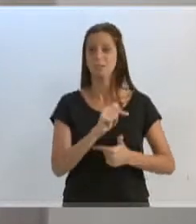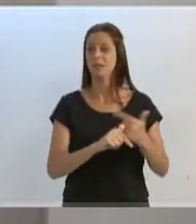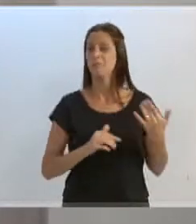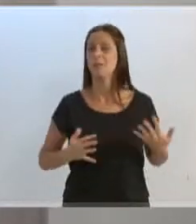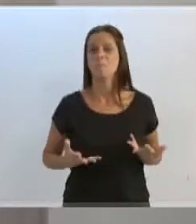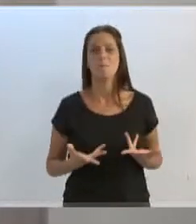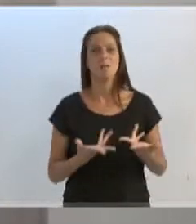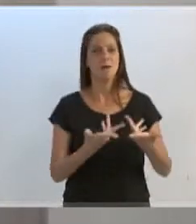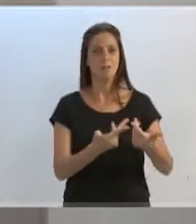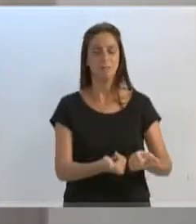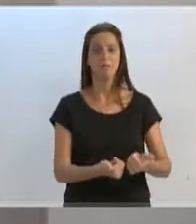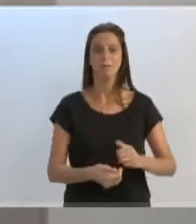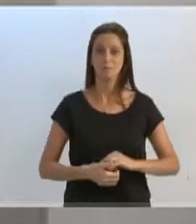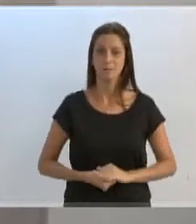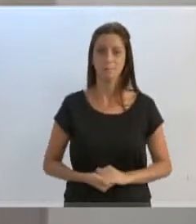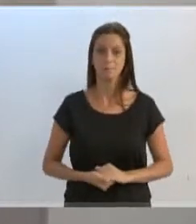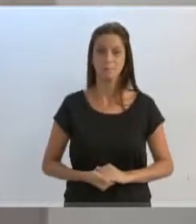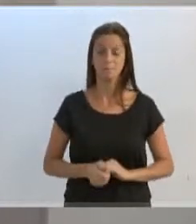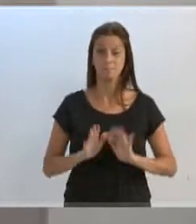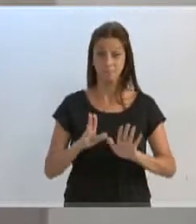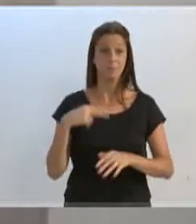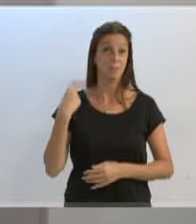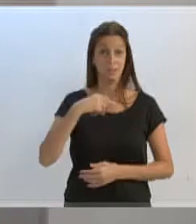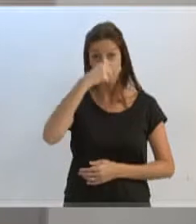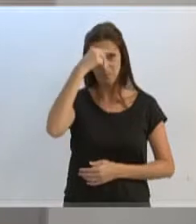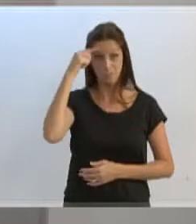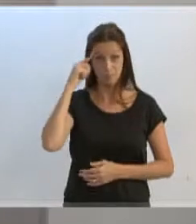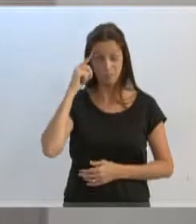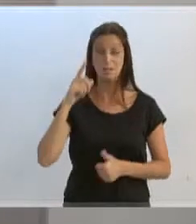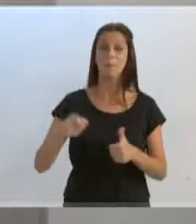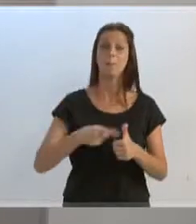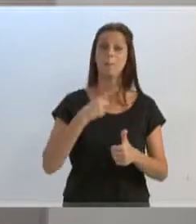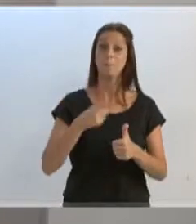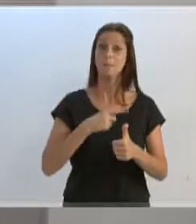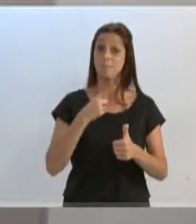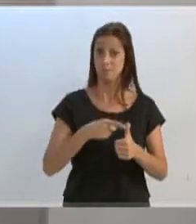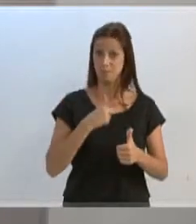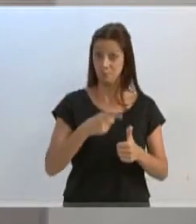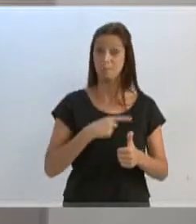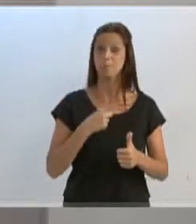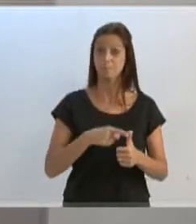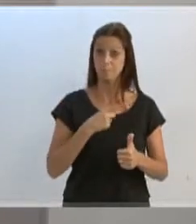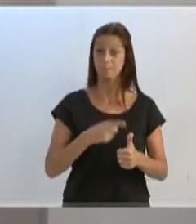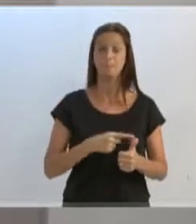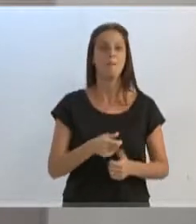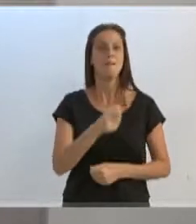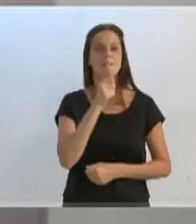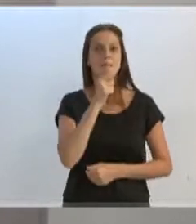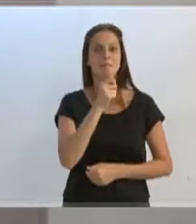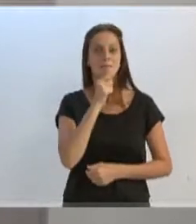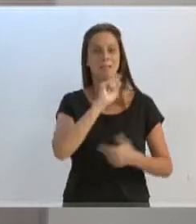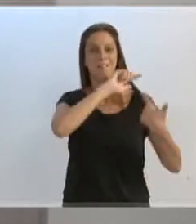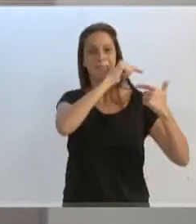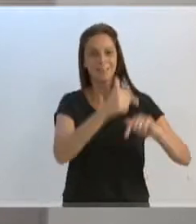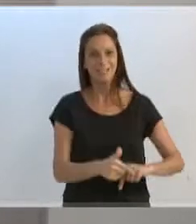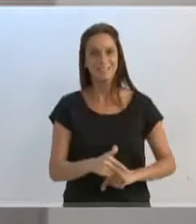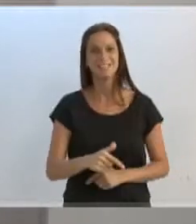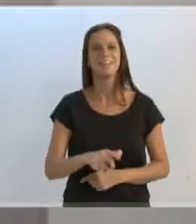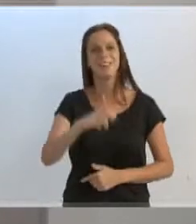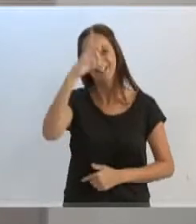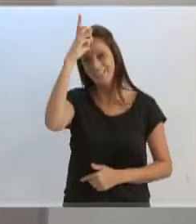trabalho. E, vereador Marcos da Rosa, é o primeiro intendente sem ter as tradições germânicas,